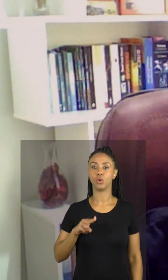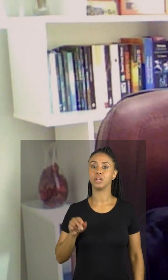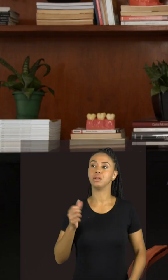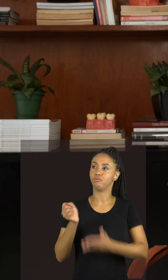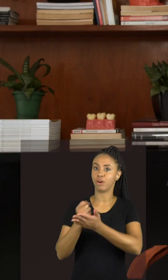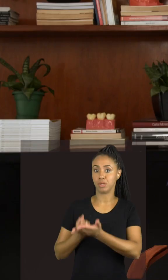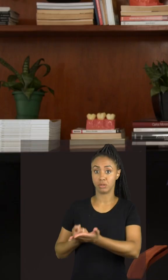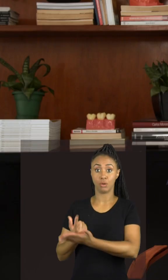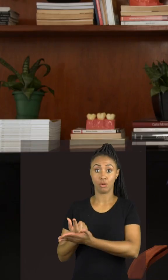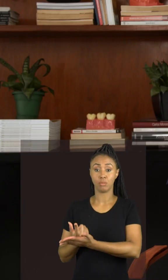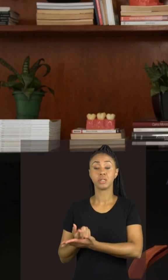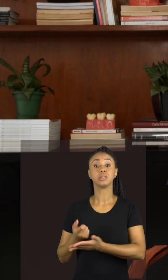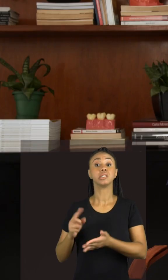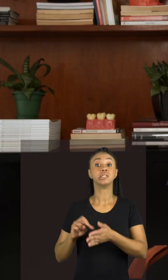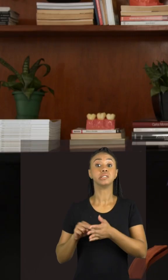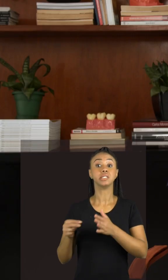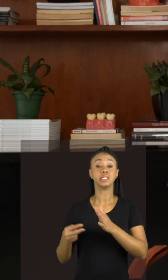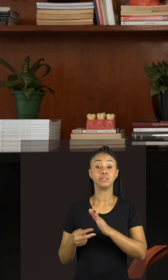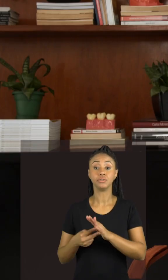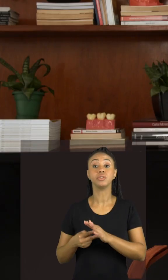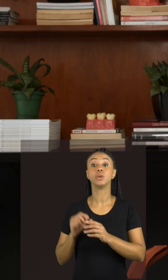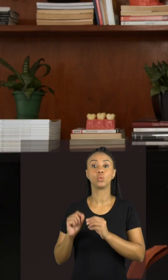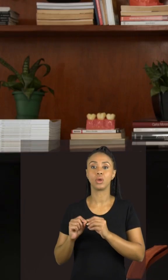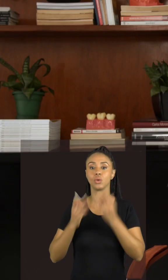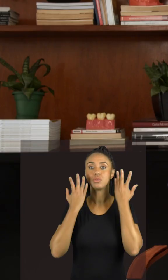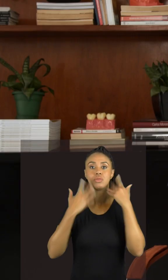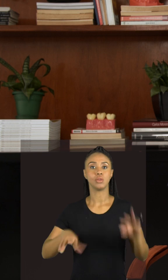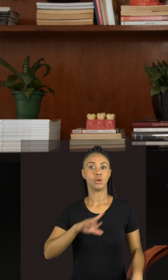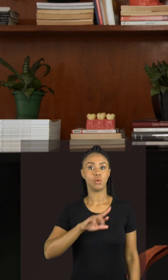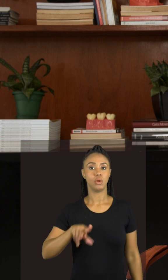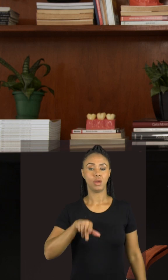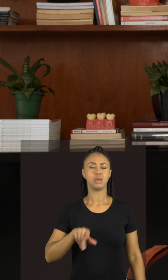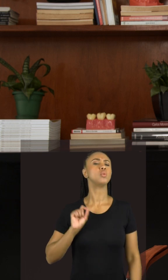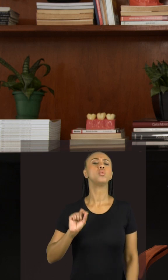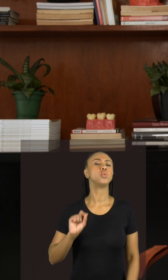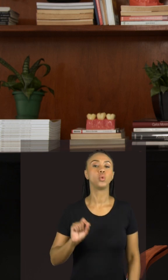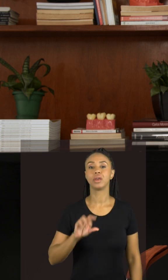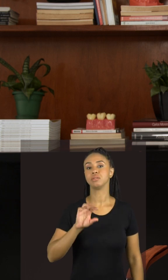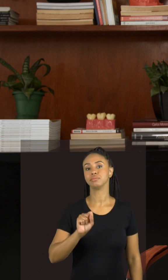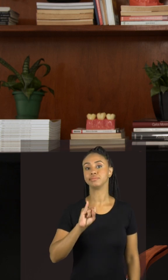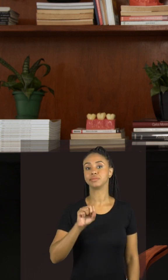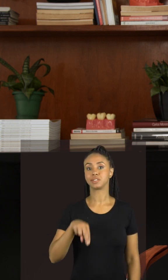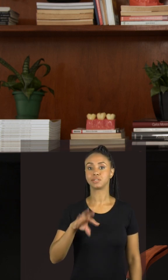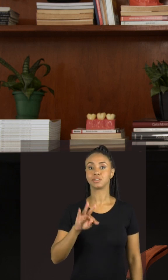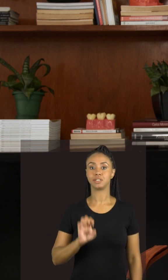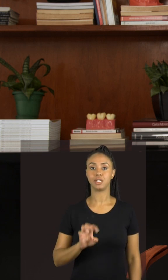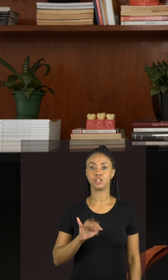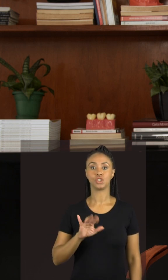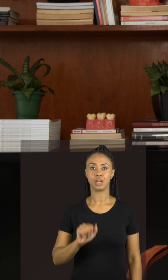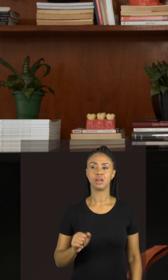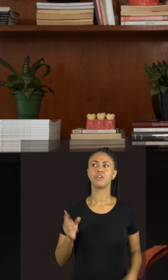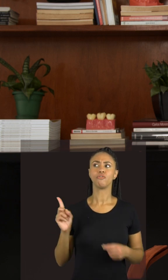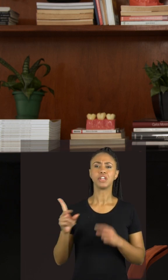em farmácia, nós estamos ingerindo uma forma sintética dela. Geralmente, não deixa claro nos rótulos que